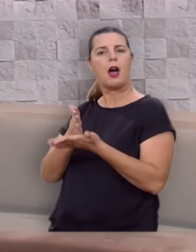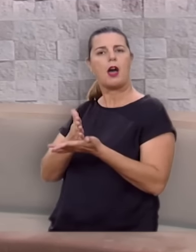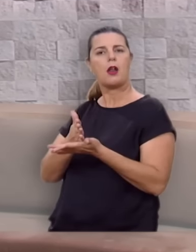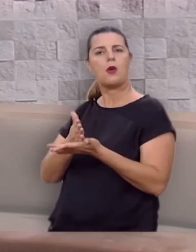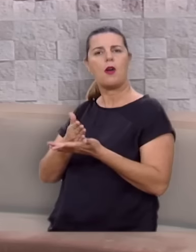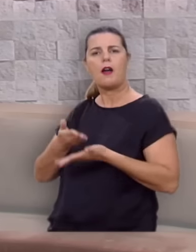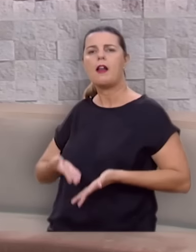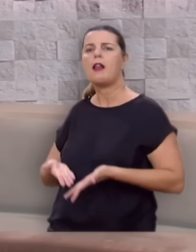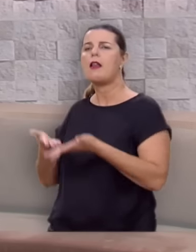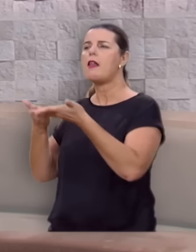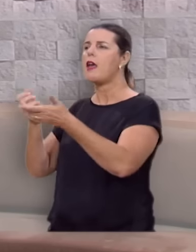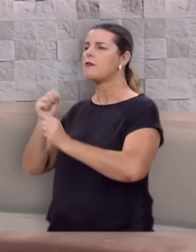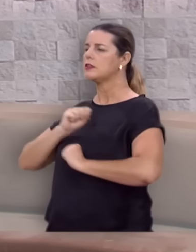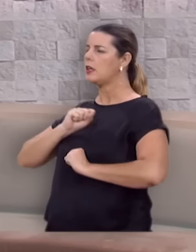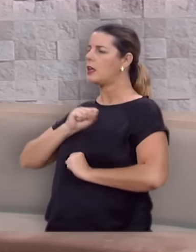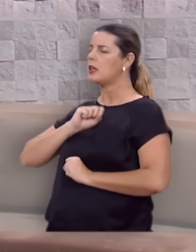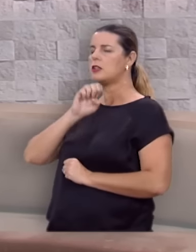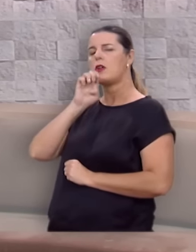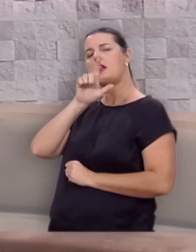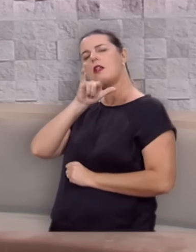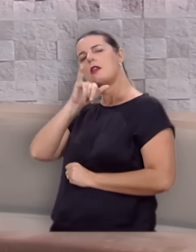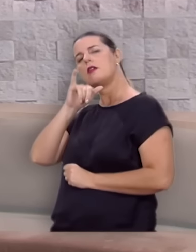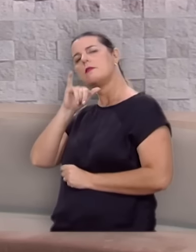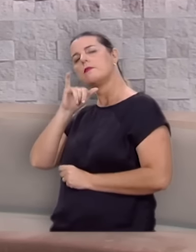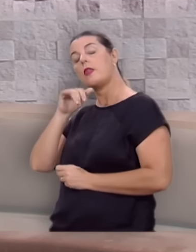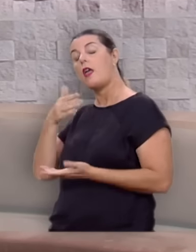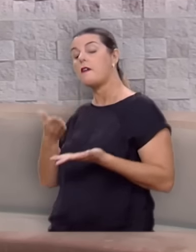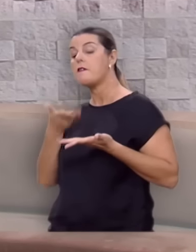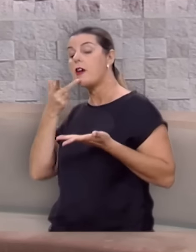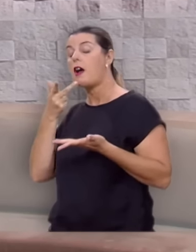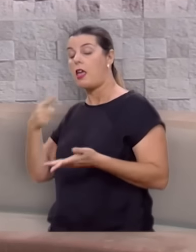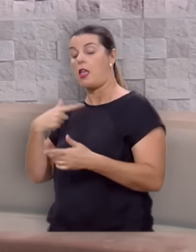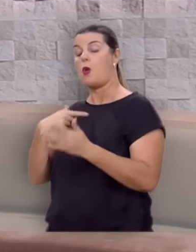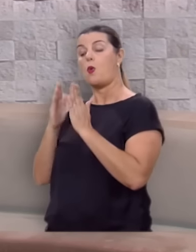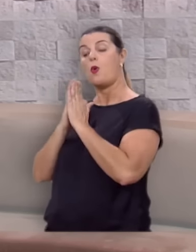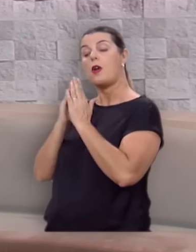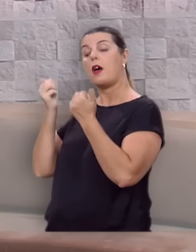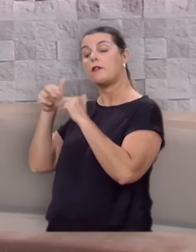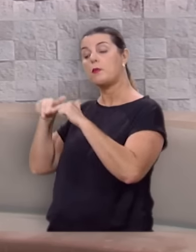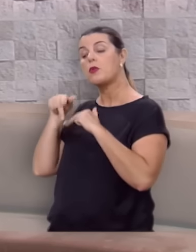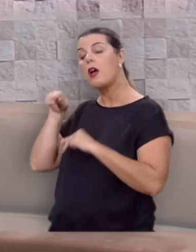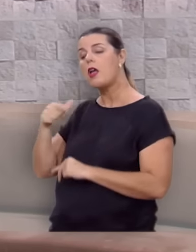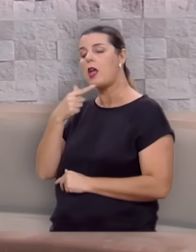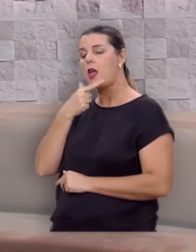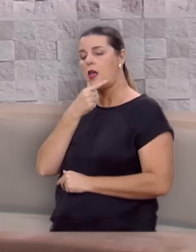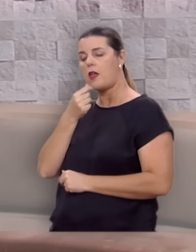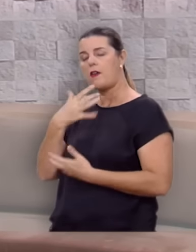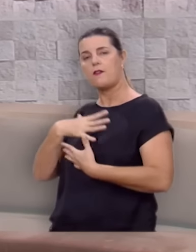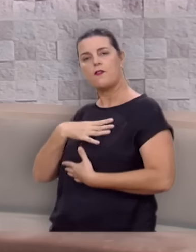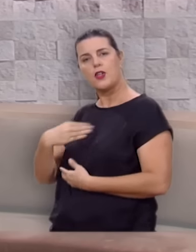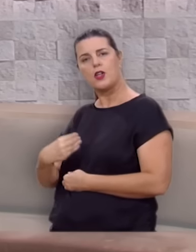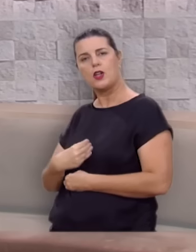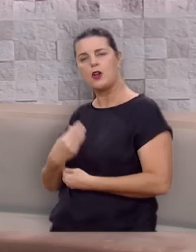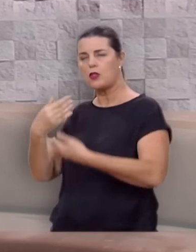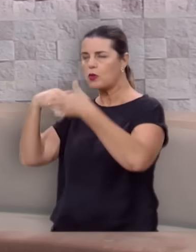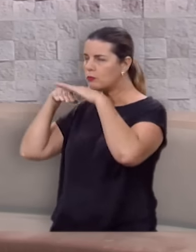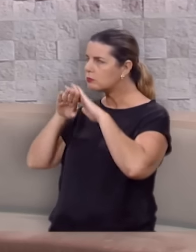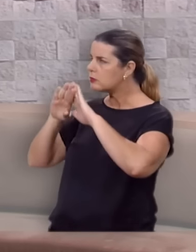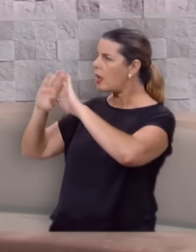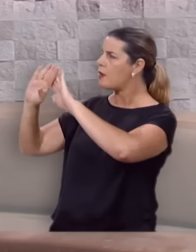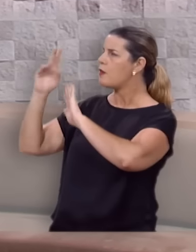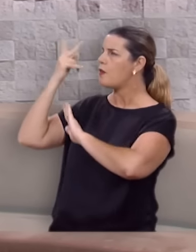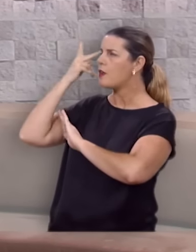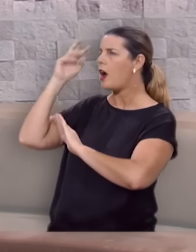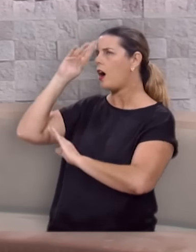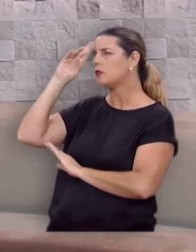sacerdote Eli, em Siló, e disse para ele, por este menino orava eu, pelo que o trago